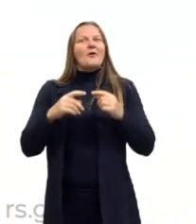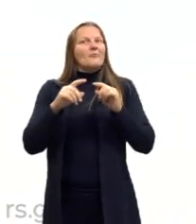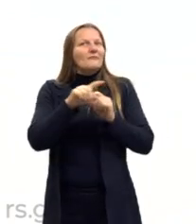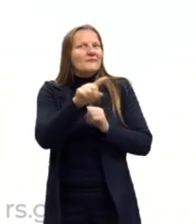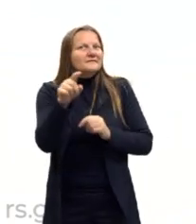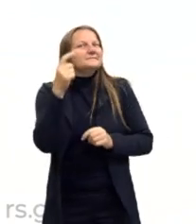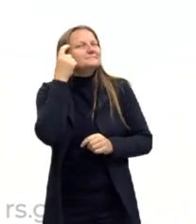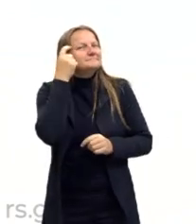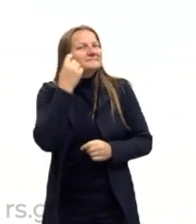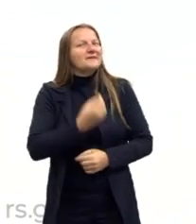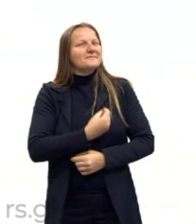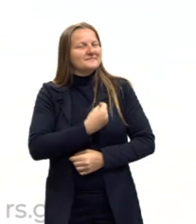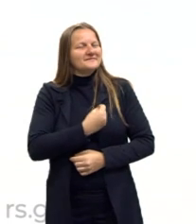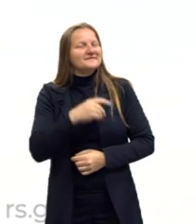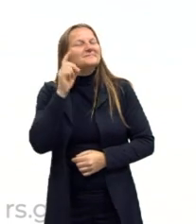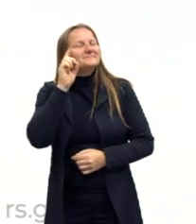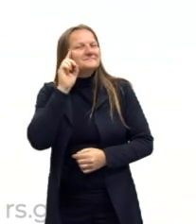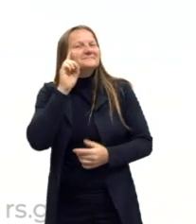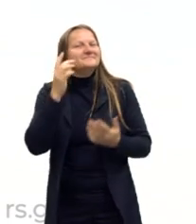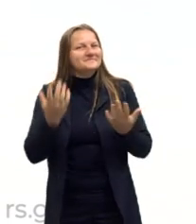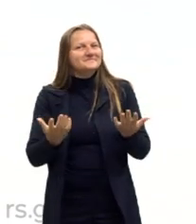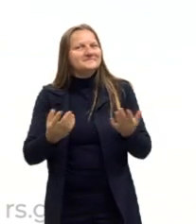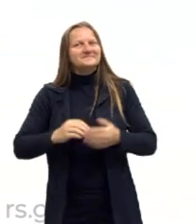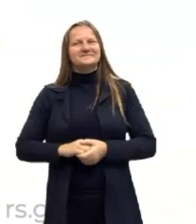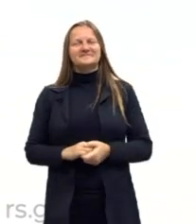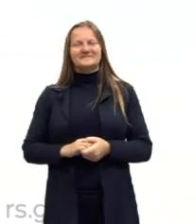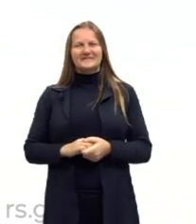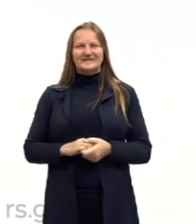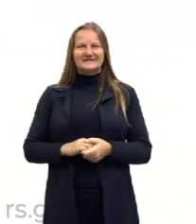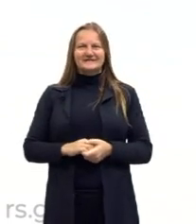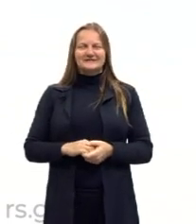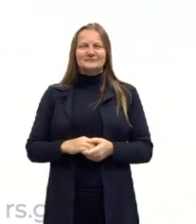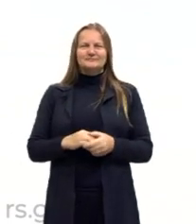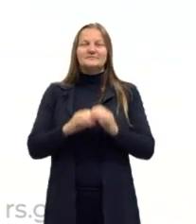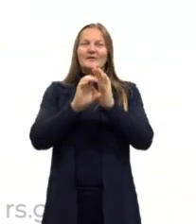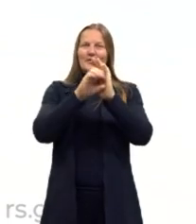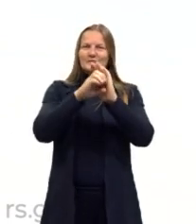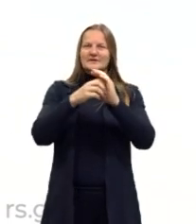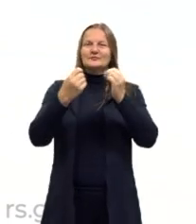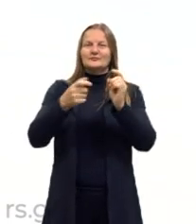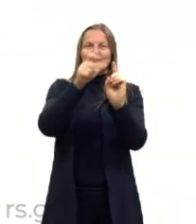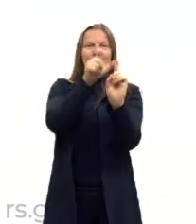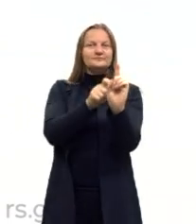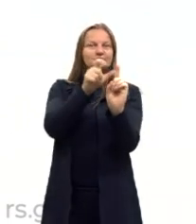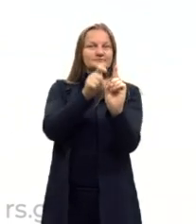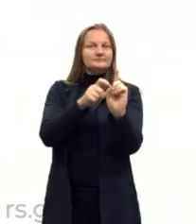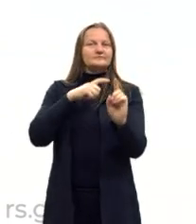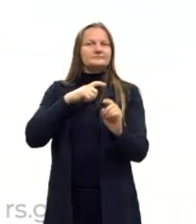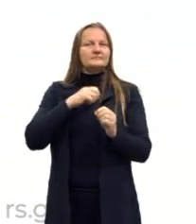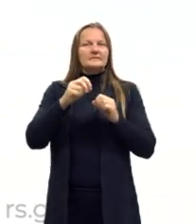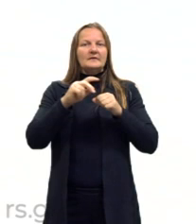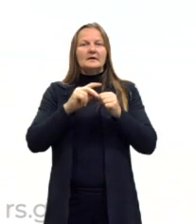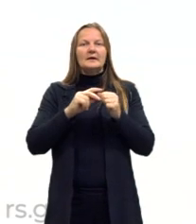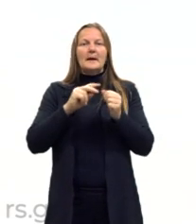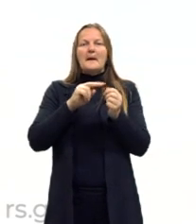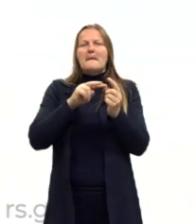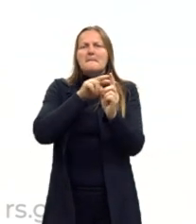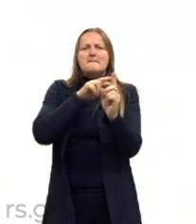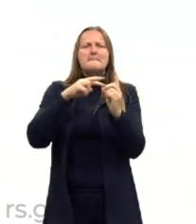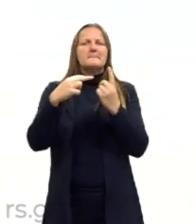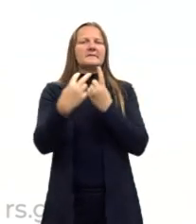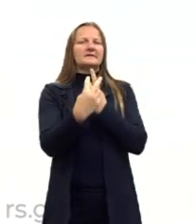para a nossa vida, nosso dia a dia. nessa concepção metafísica, existe essa perspectiva de alguns,